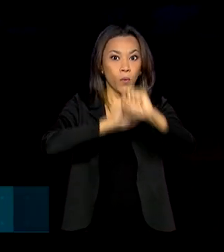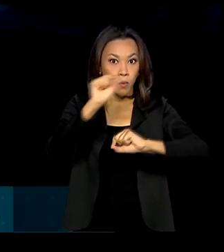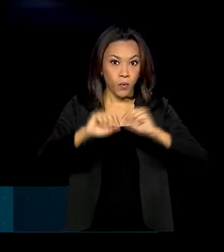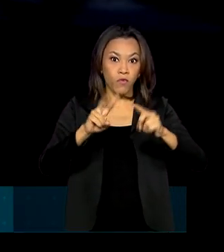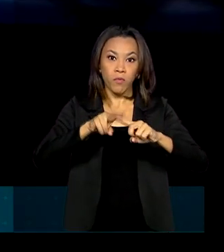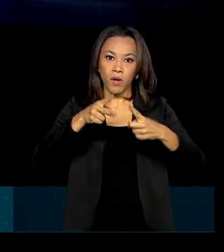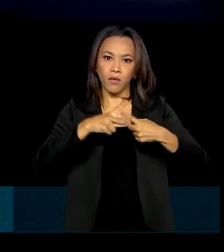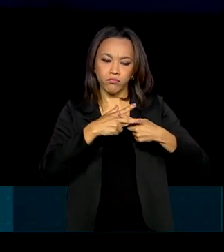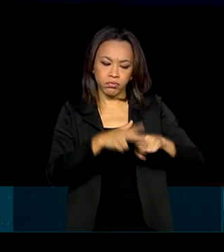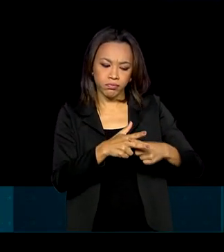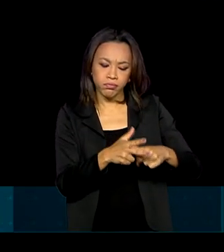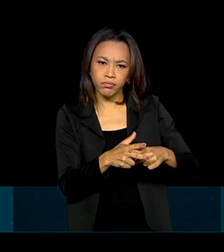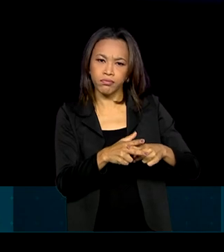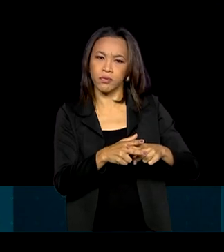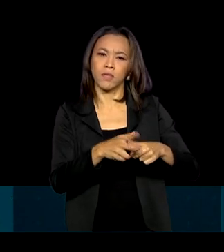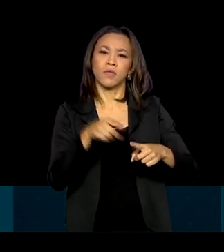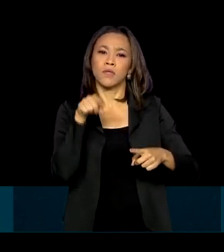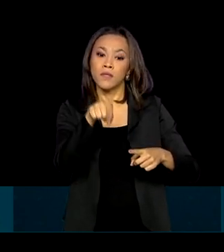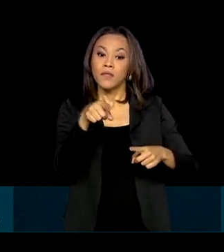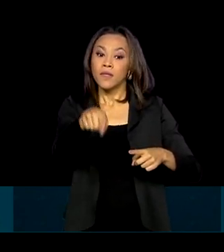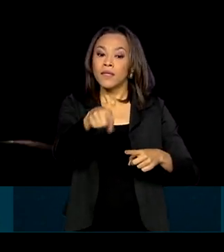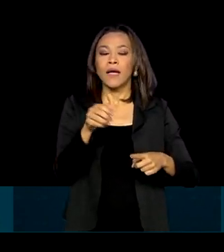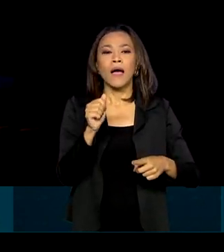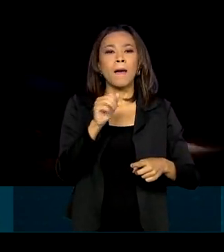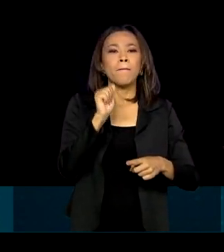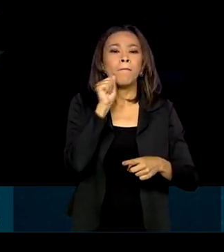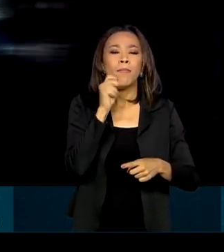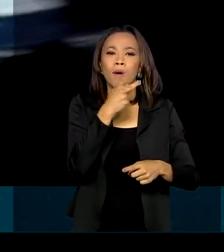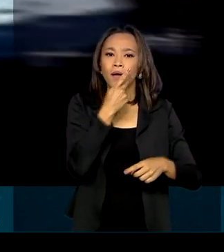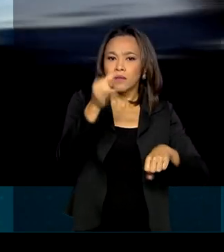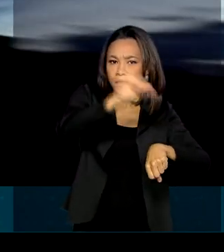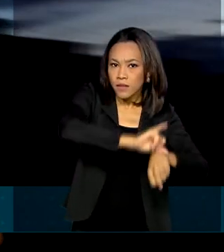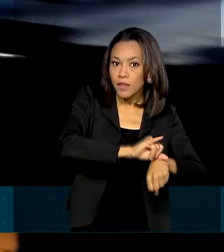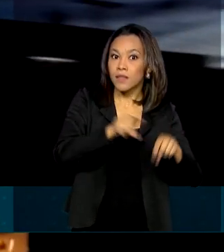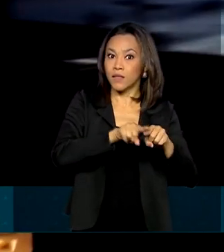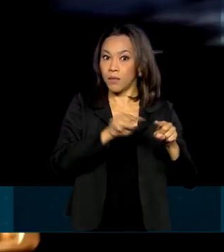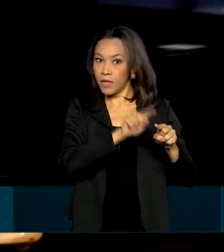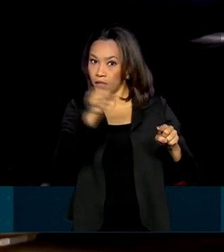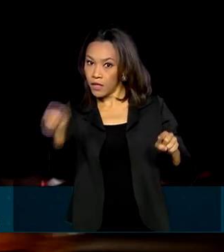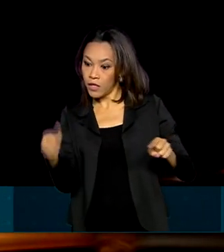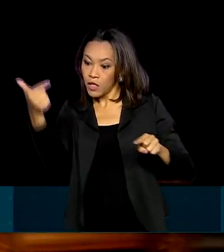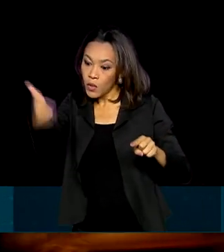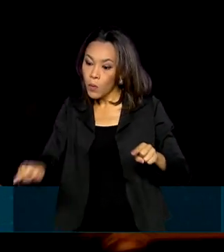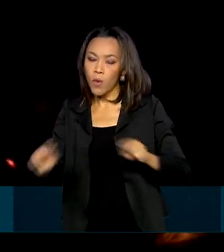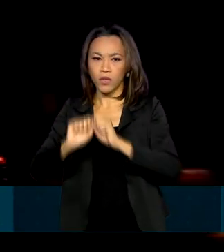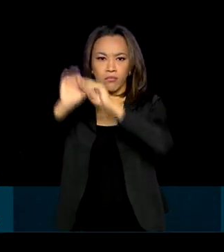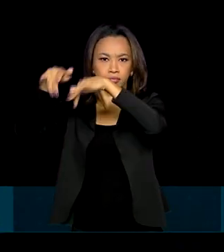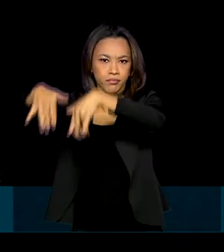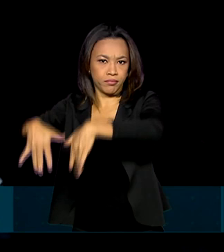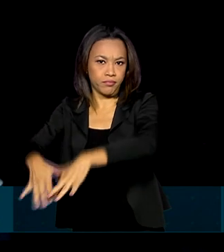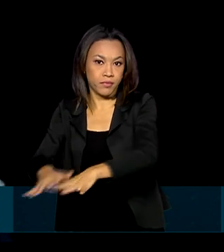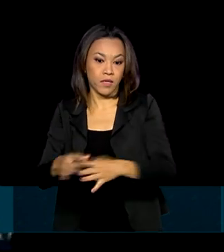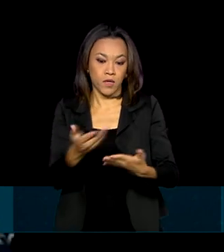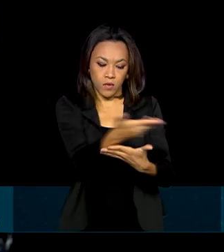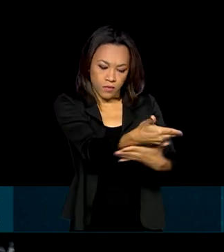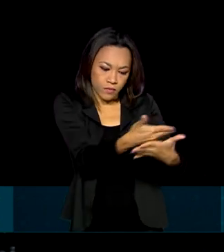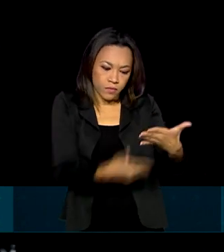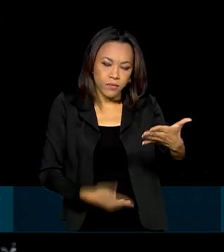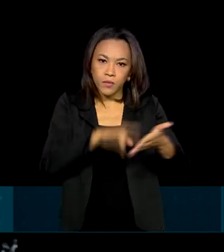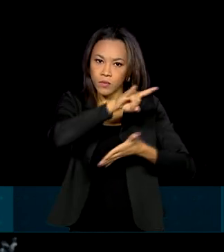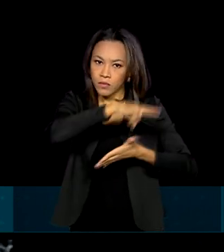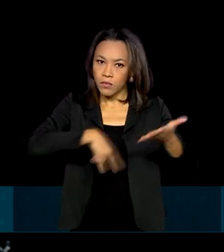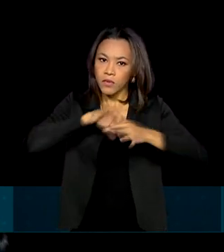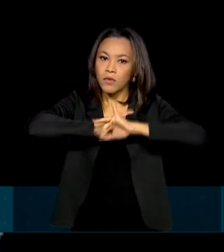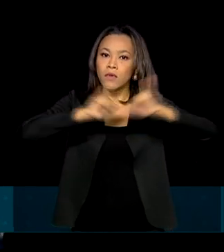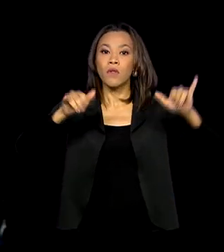de um transformador da subestação de Macapá e da usina hidrelétrica Coaracy Nunes. Em nota divulgada nesta quarta